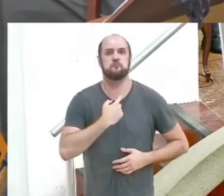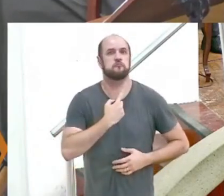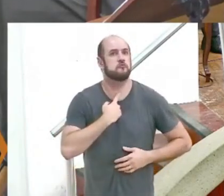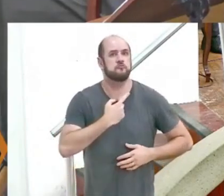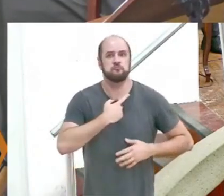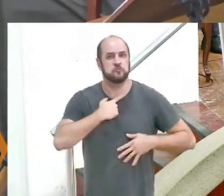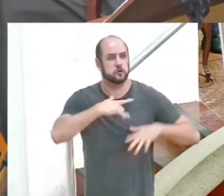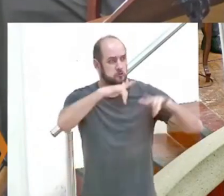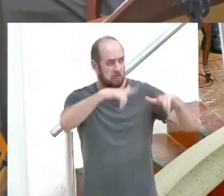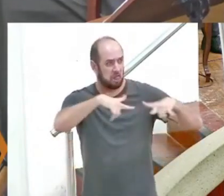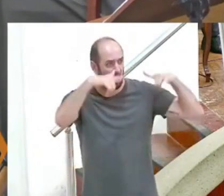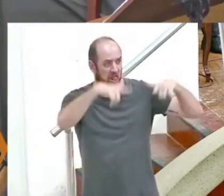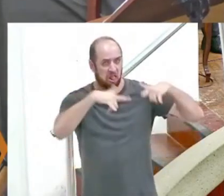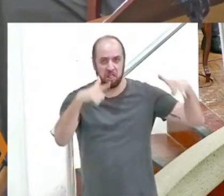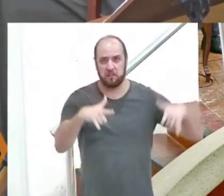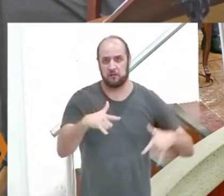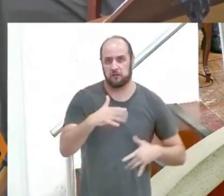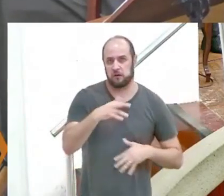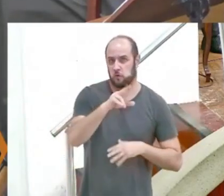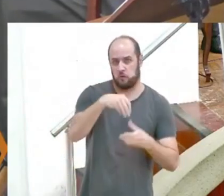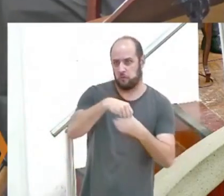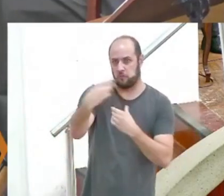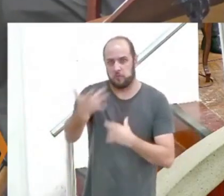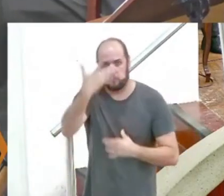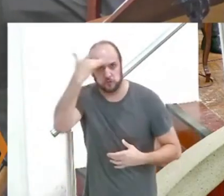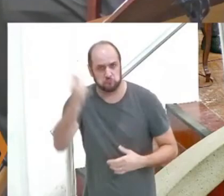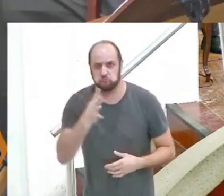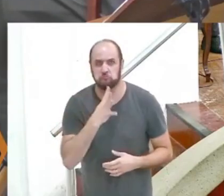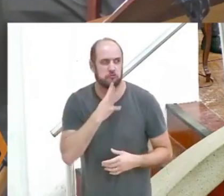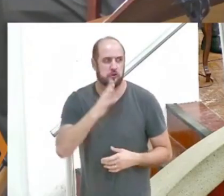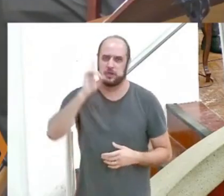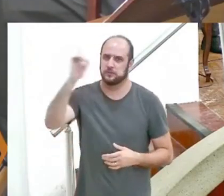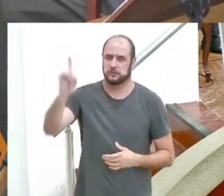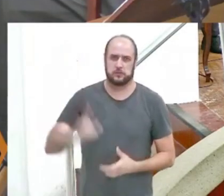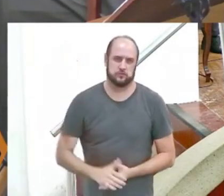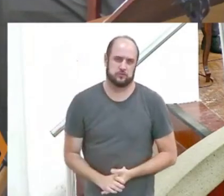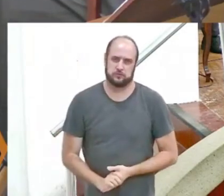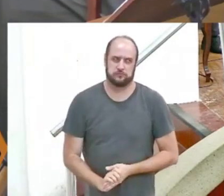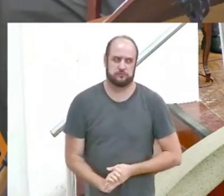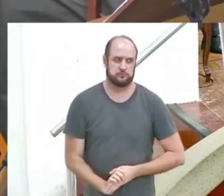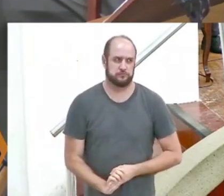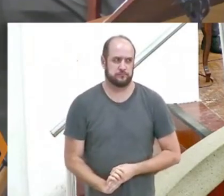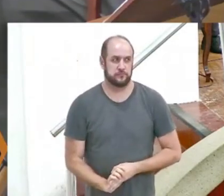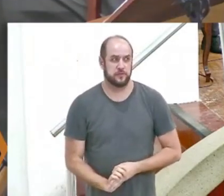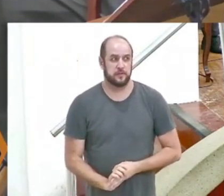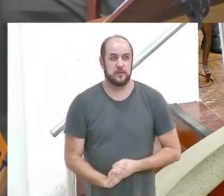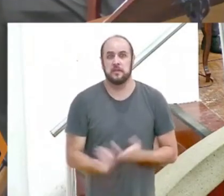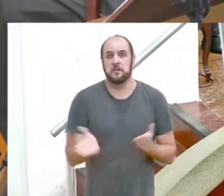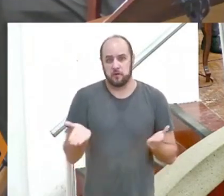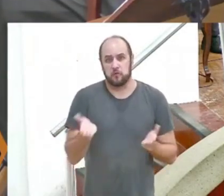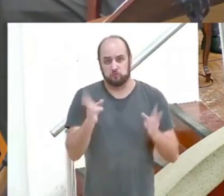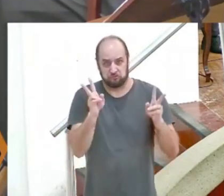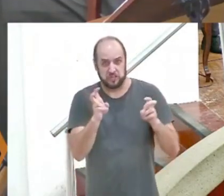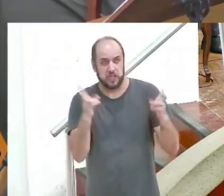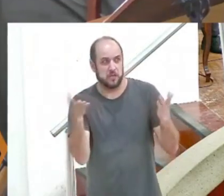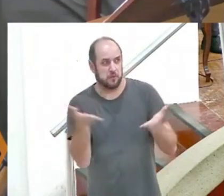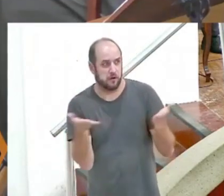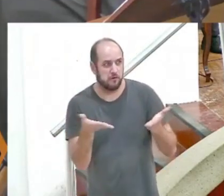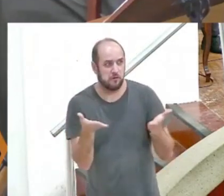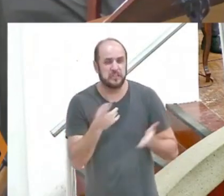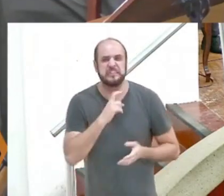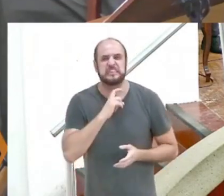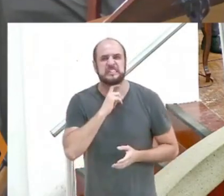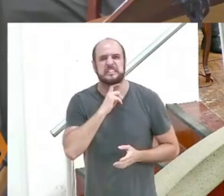lascivia, como os gentios que não conhecem a Deus, e que nesta matéria ninguém